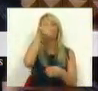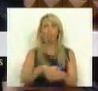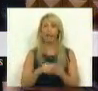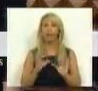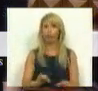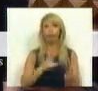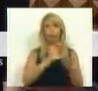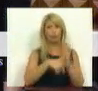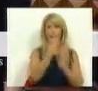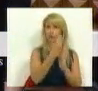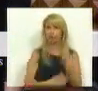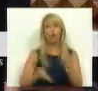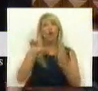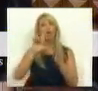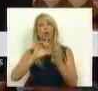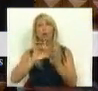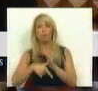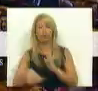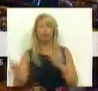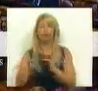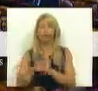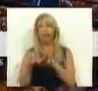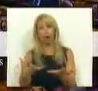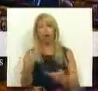o projeto de resolução, quer o projeto de lei que temos em apresa. Muito obrigada.